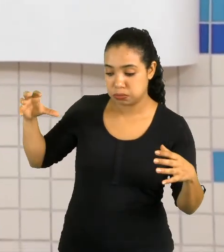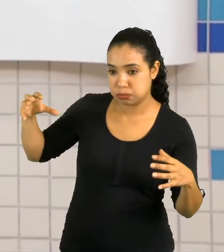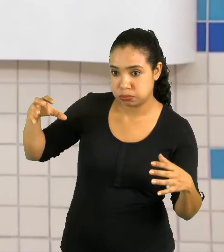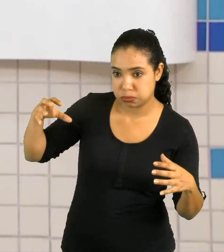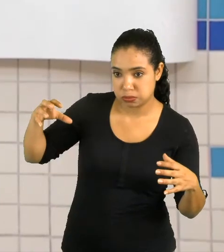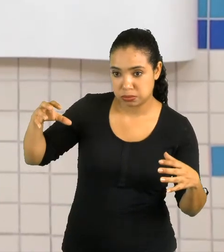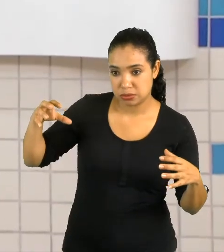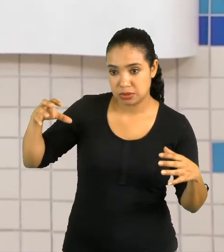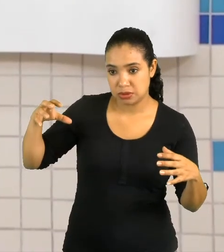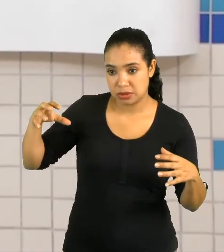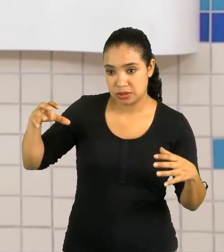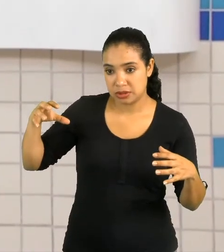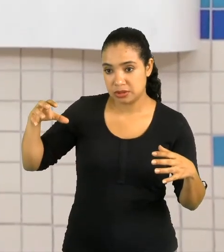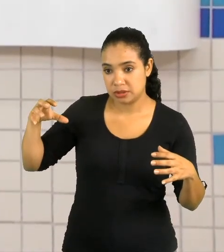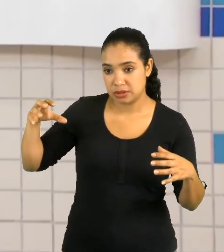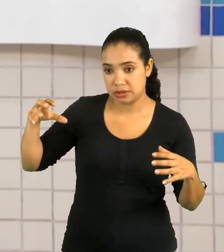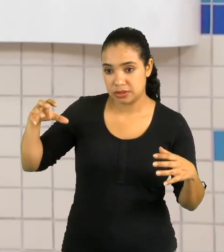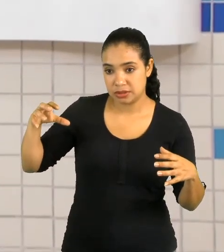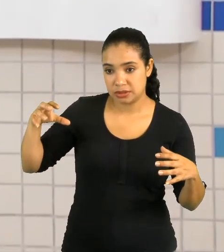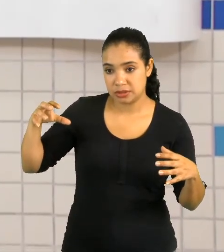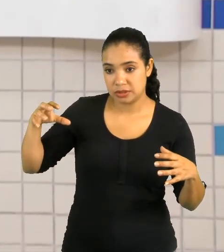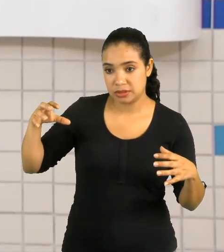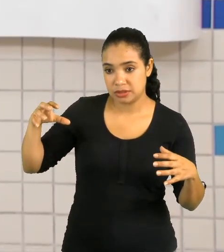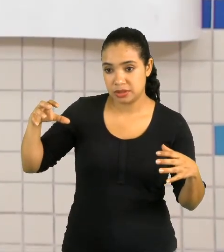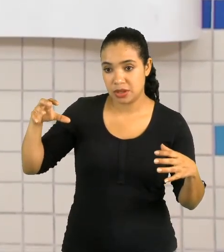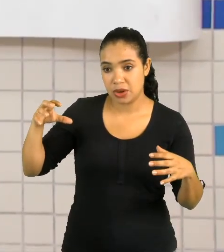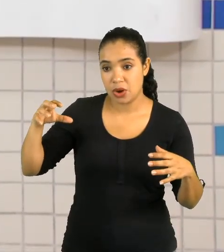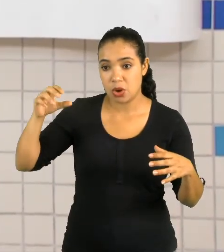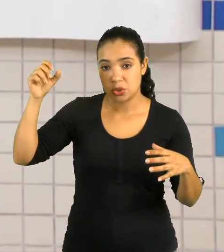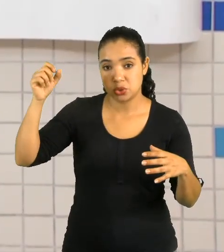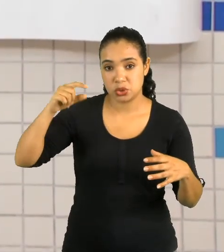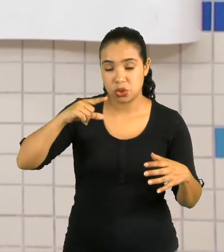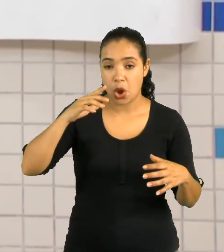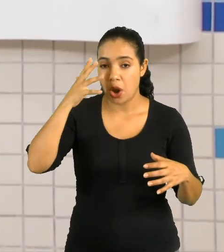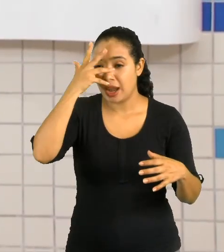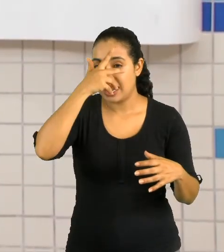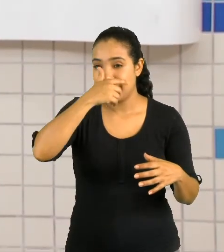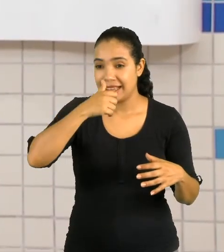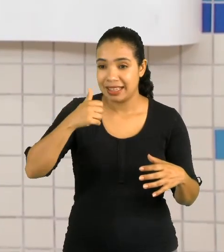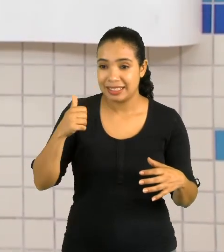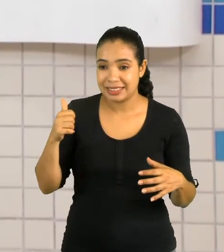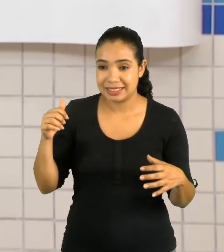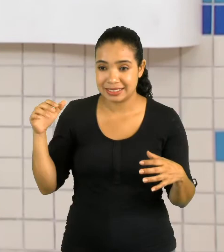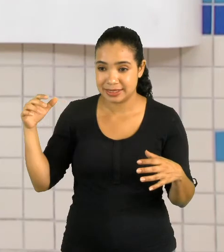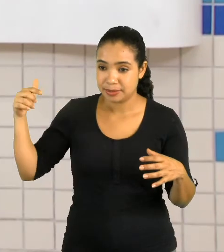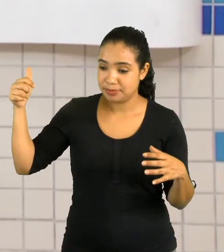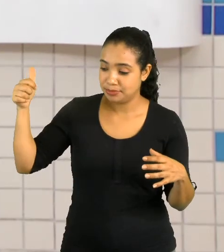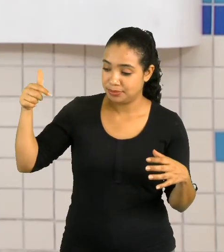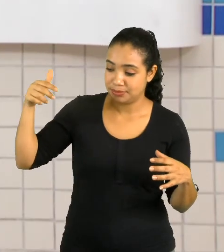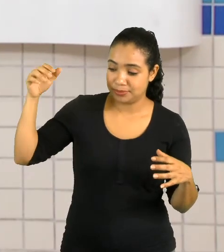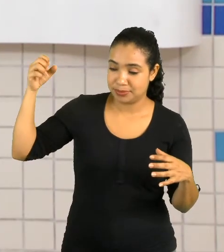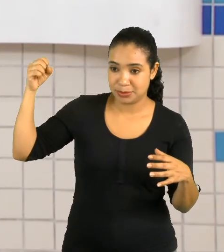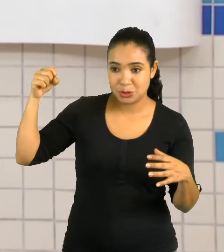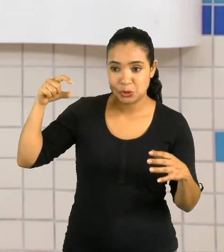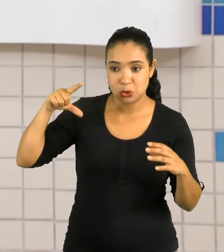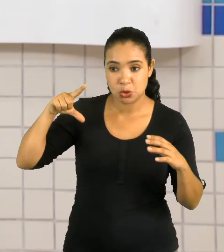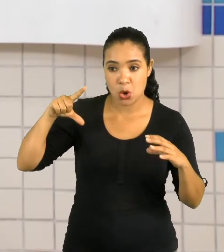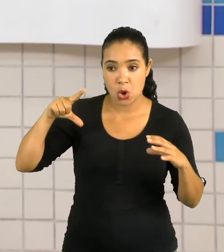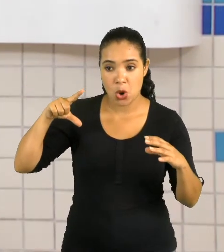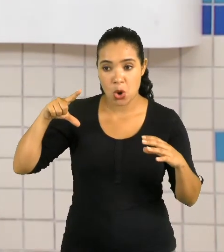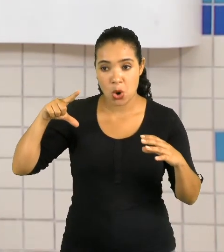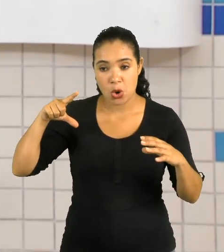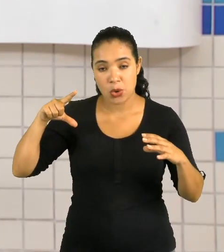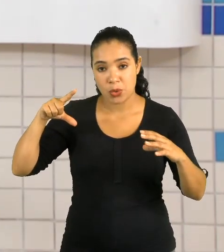está de um lado da Terra, olha o Sol aqui, lindo e maravilhoso, radiante. Enquanto ele ilumina uma